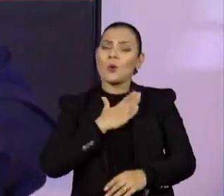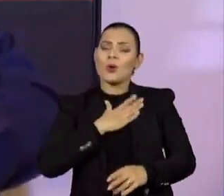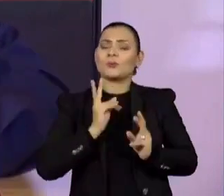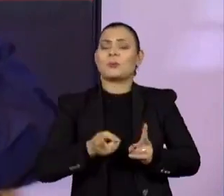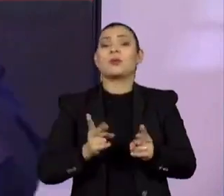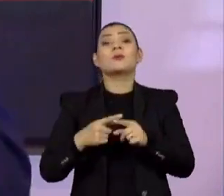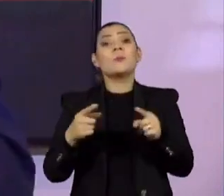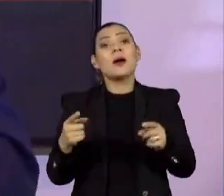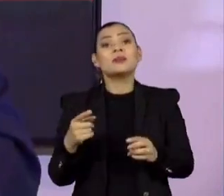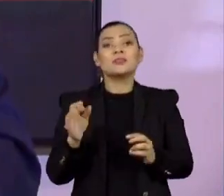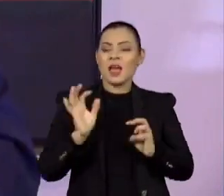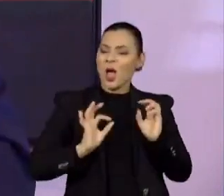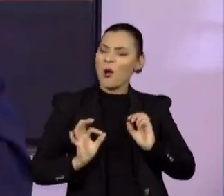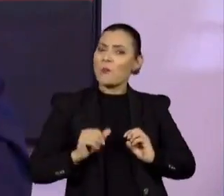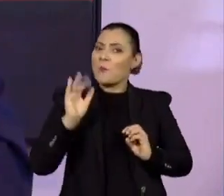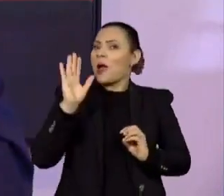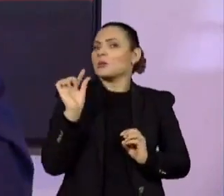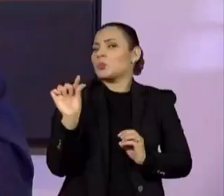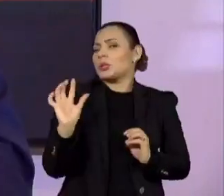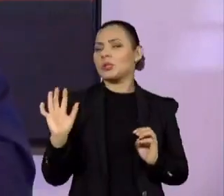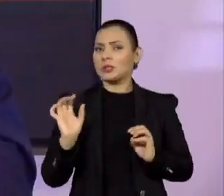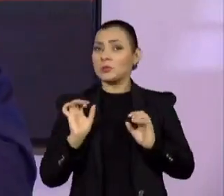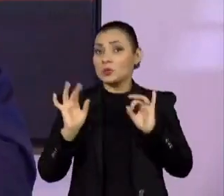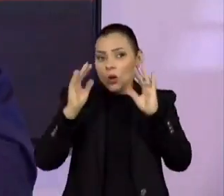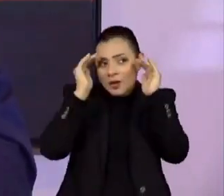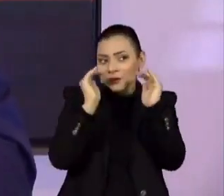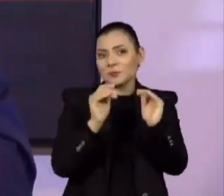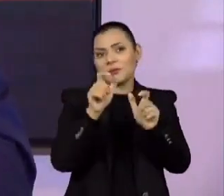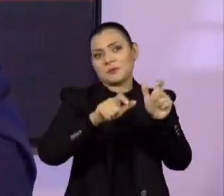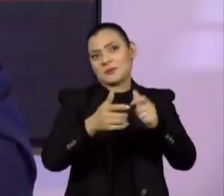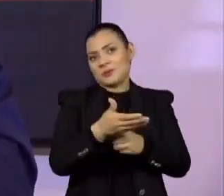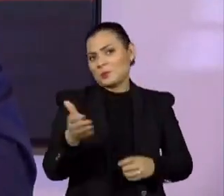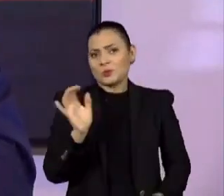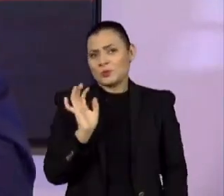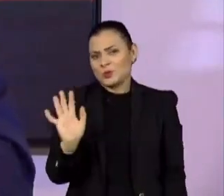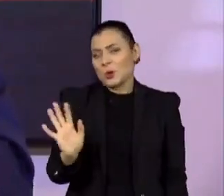Eu só me ajeito um pouquinho mais em respeito ao público.